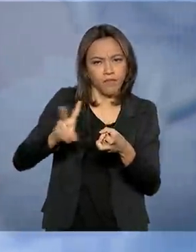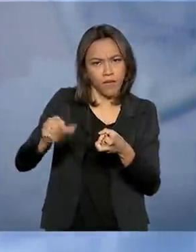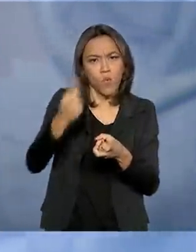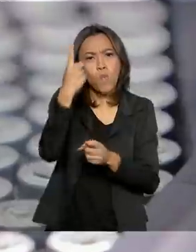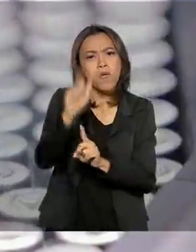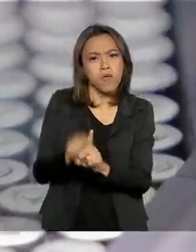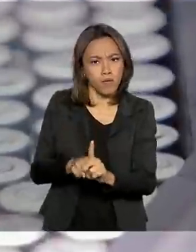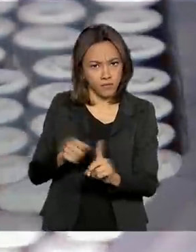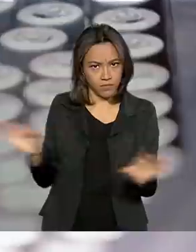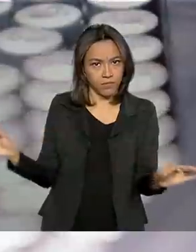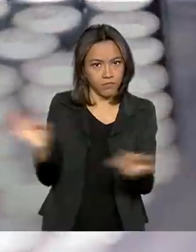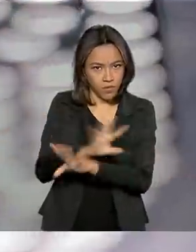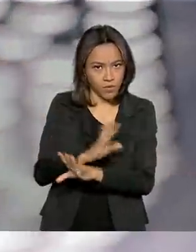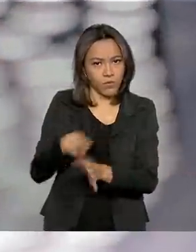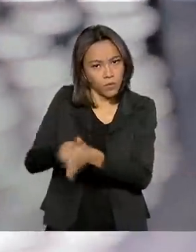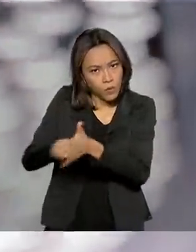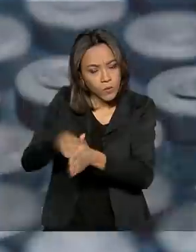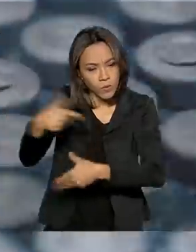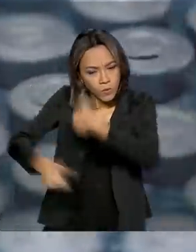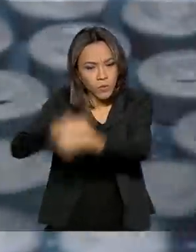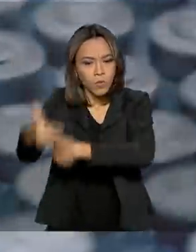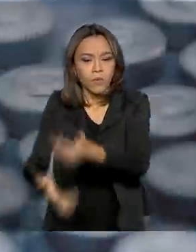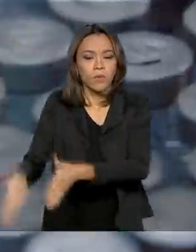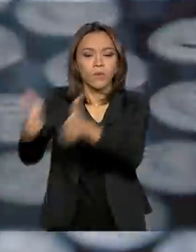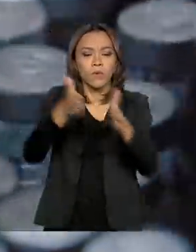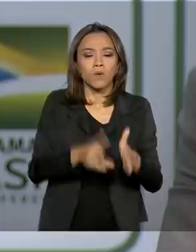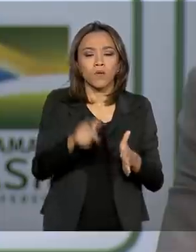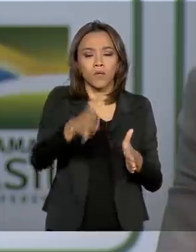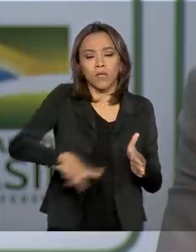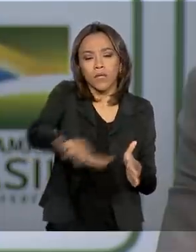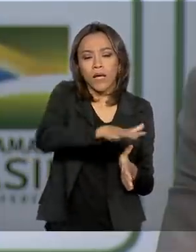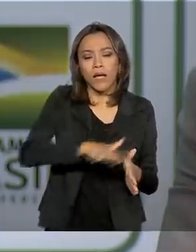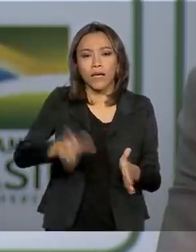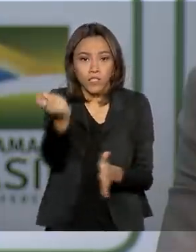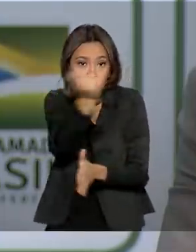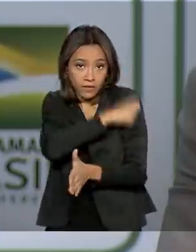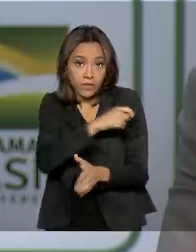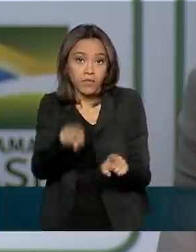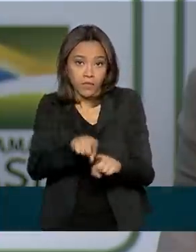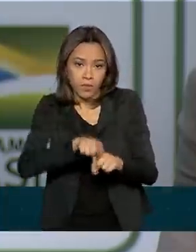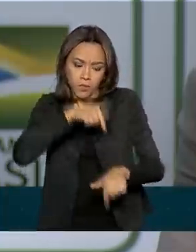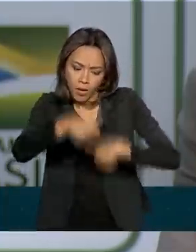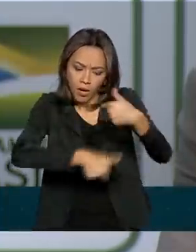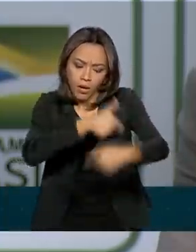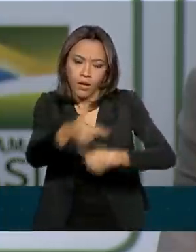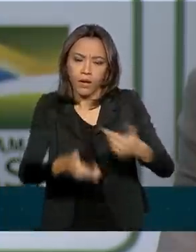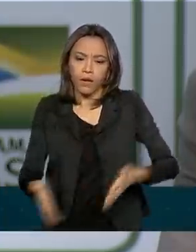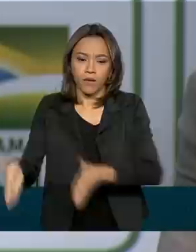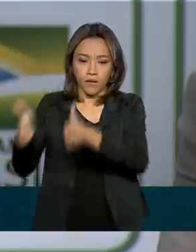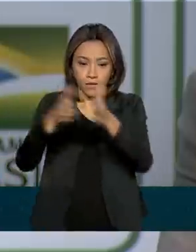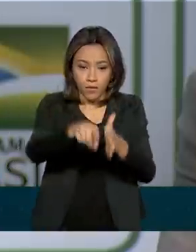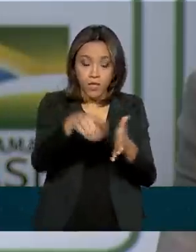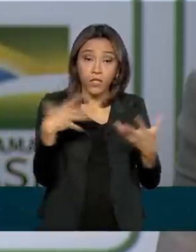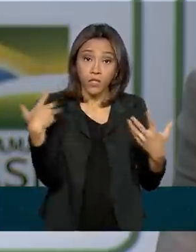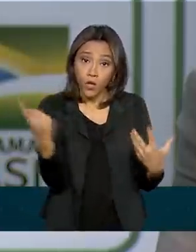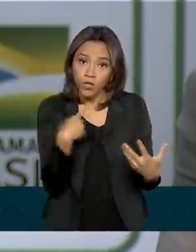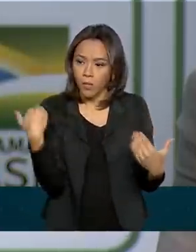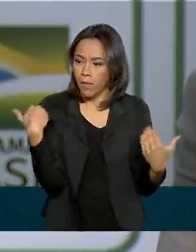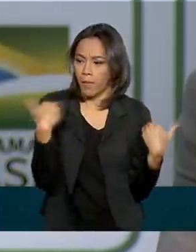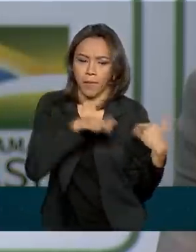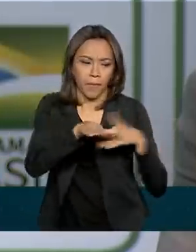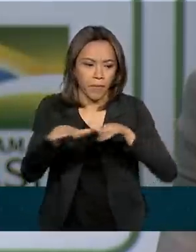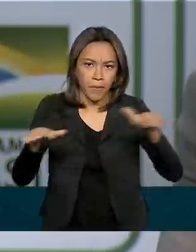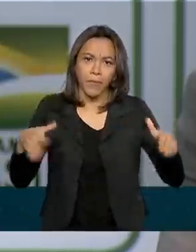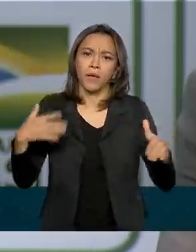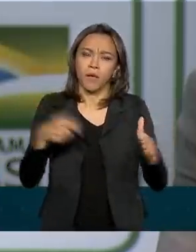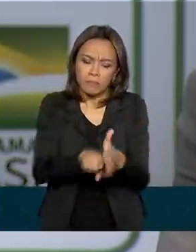de um mês. A área de produção de vacinas também está mobilizada. Estamos mobilizando toda a nossa área, tanto de produção